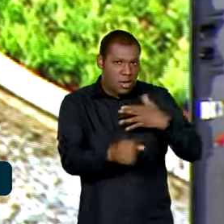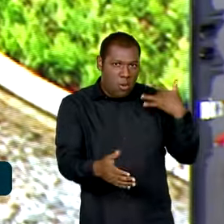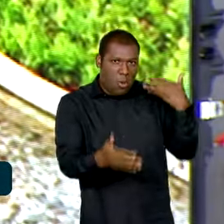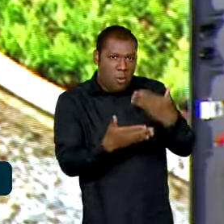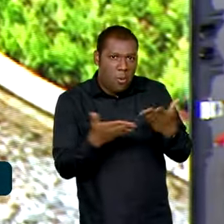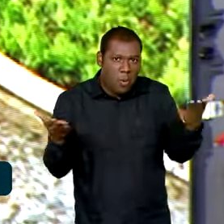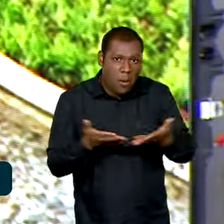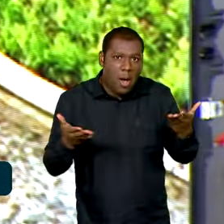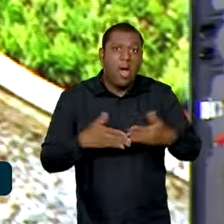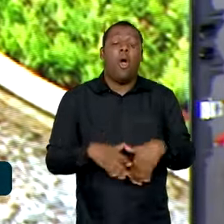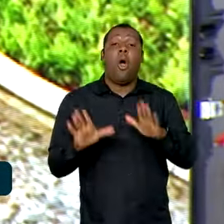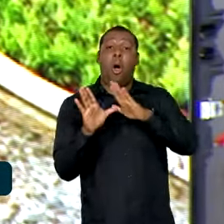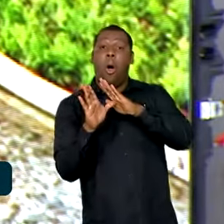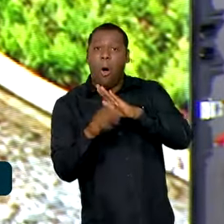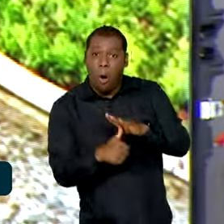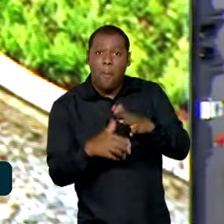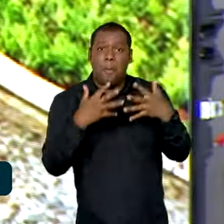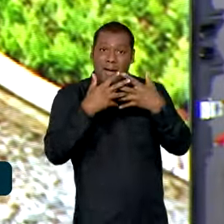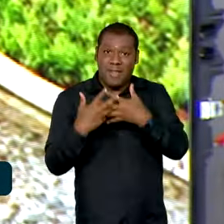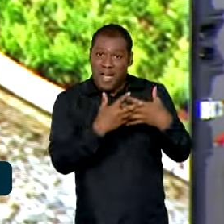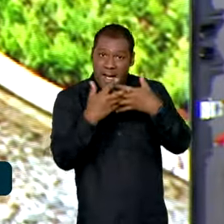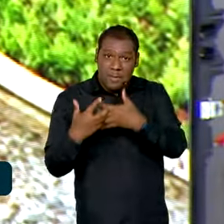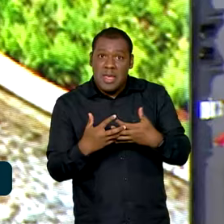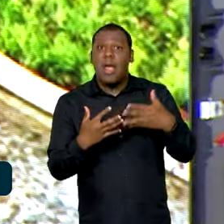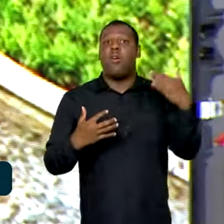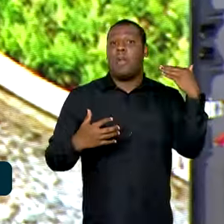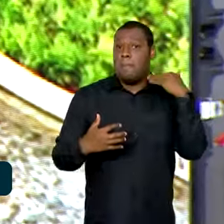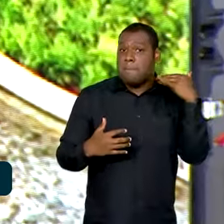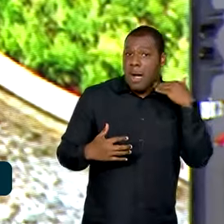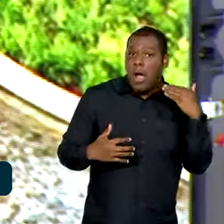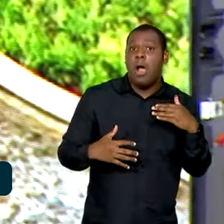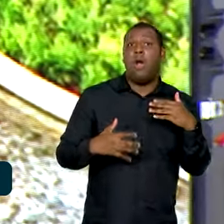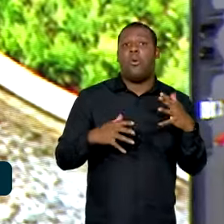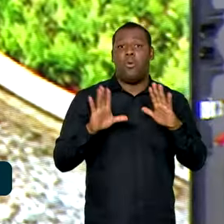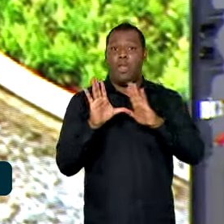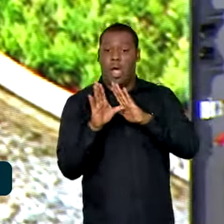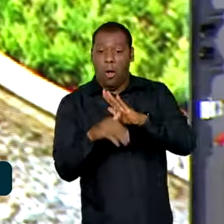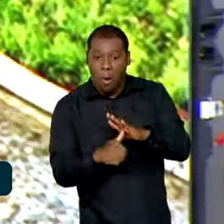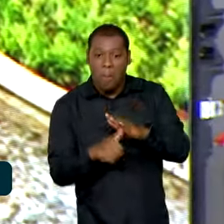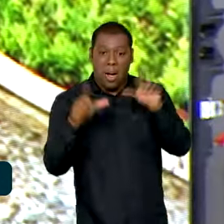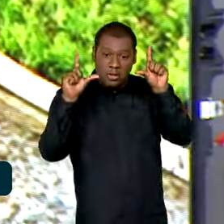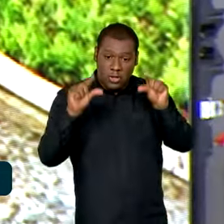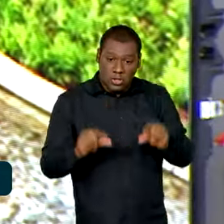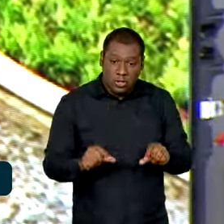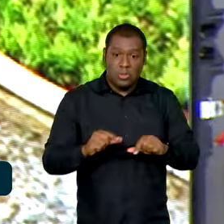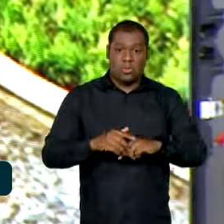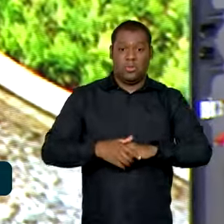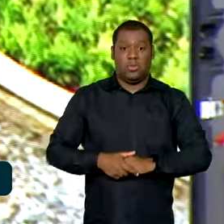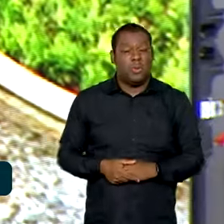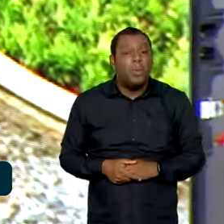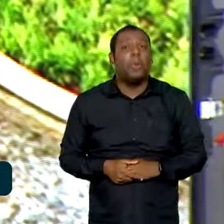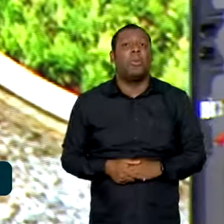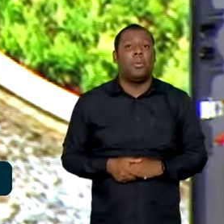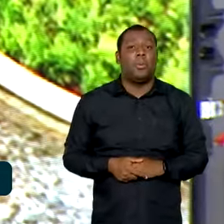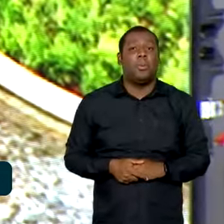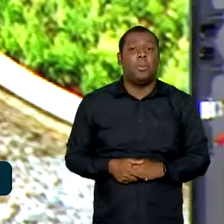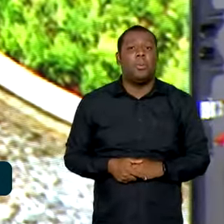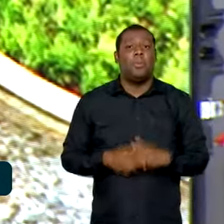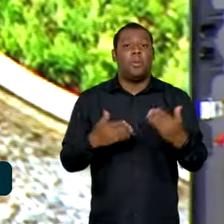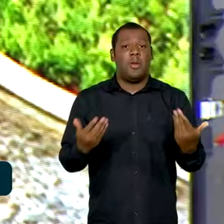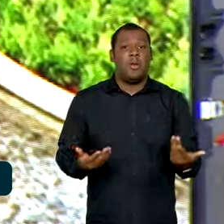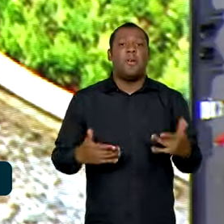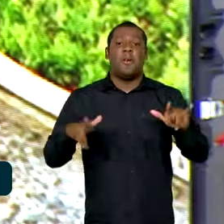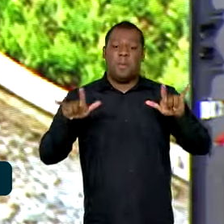roubo de carga, redução de roubo de banco, redução de roubo de veículo, descapitalização recorde do